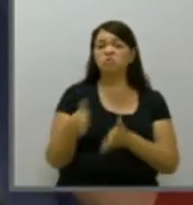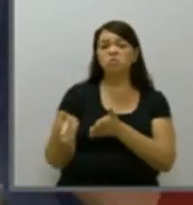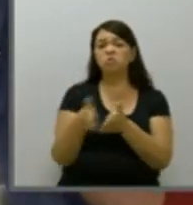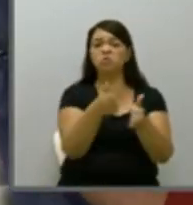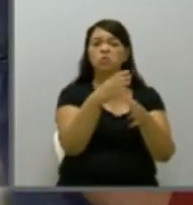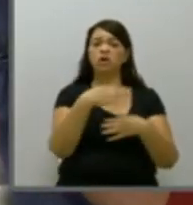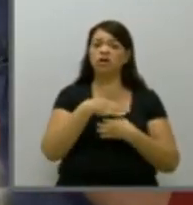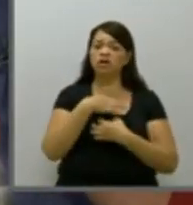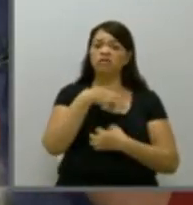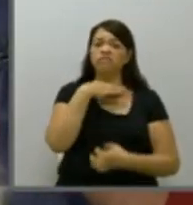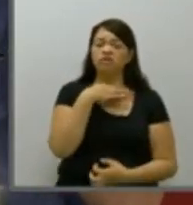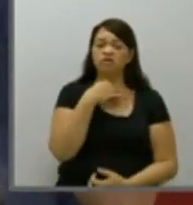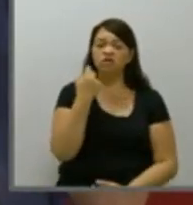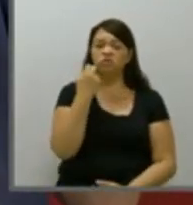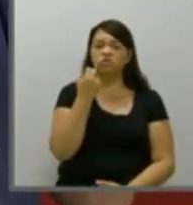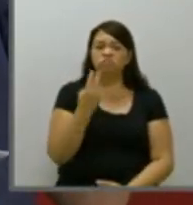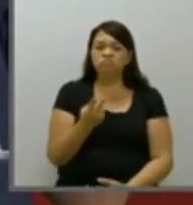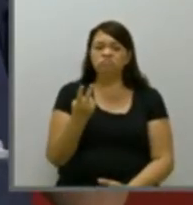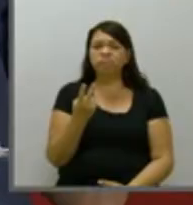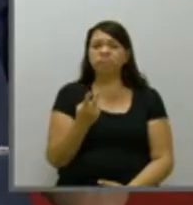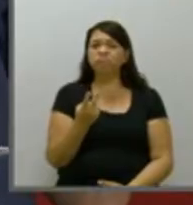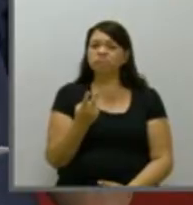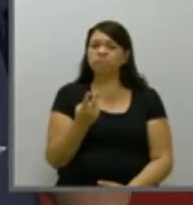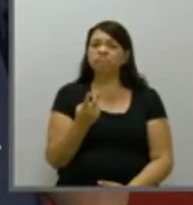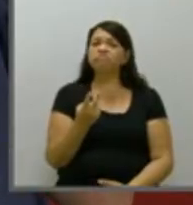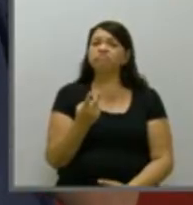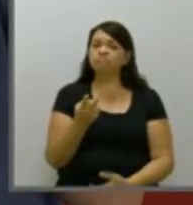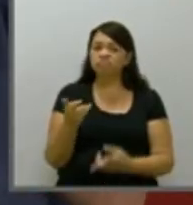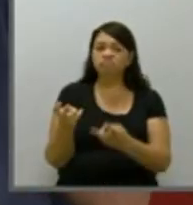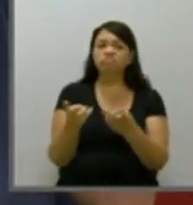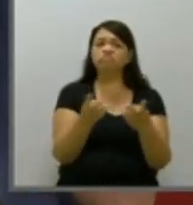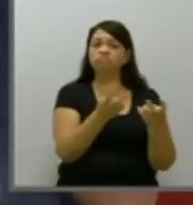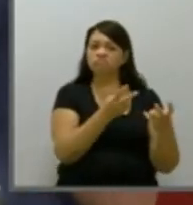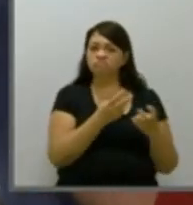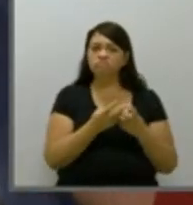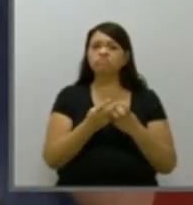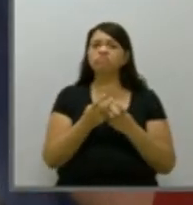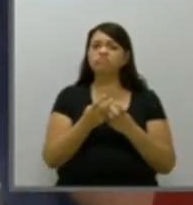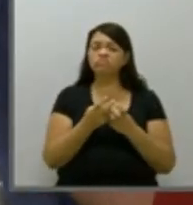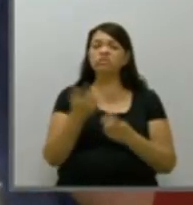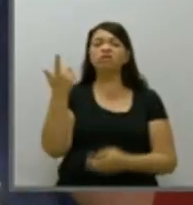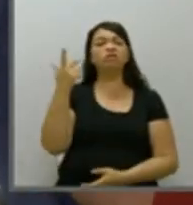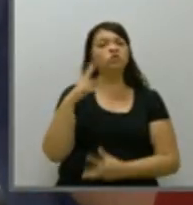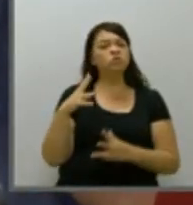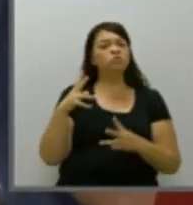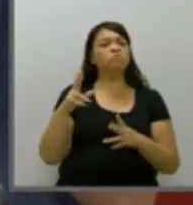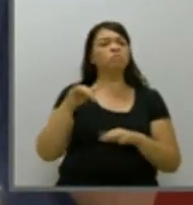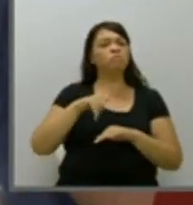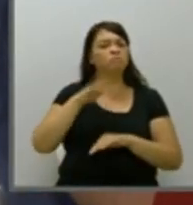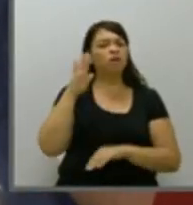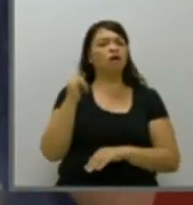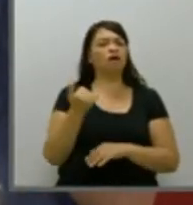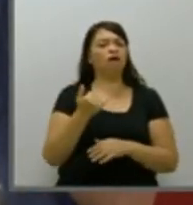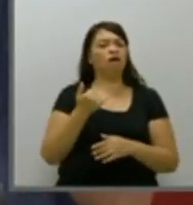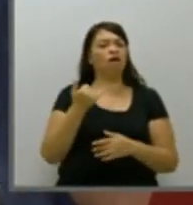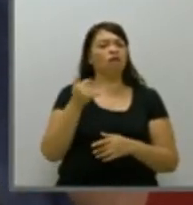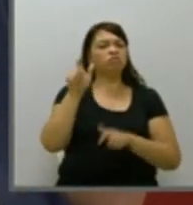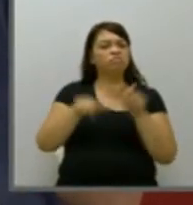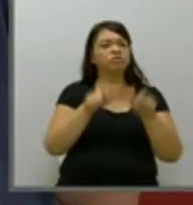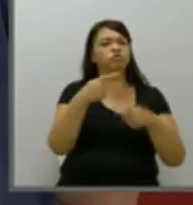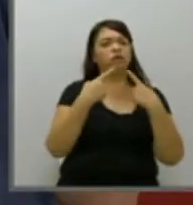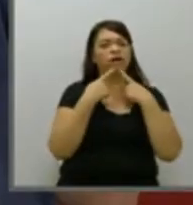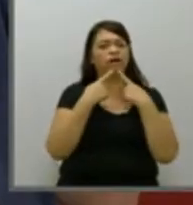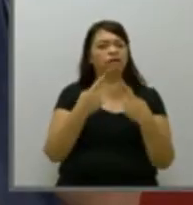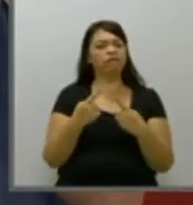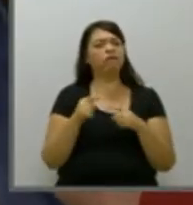percebe que esse é justamente uma das pautas que mais são recorrentes na insatisfação popular.